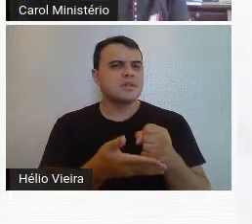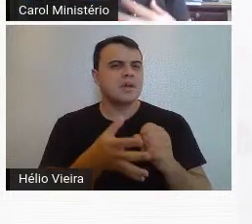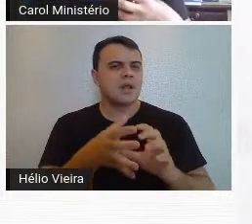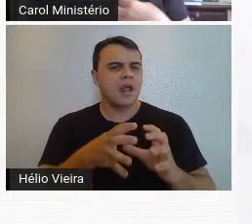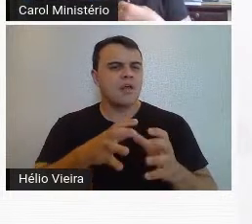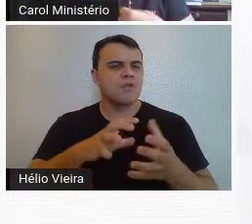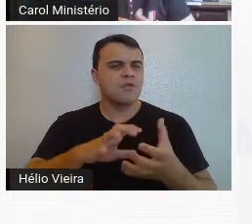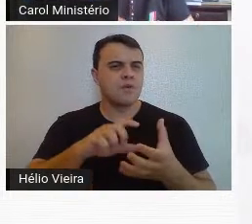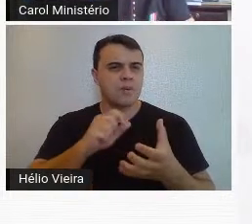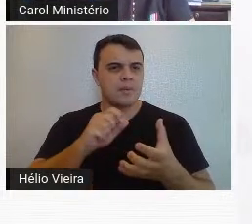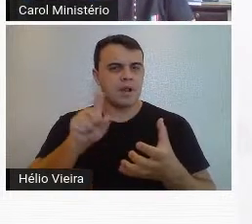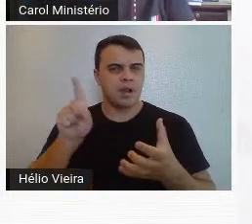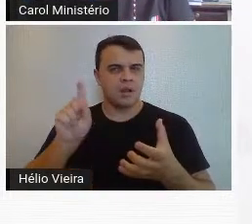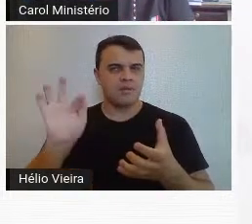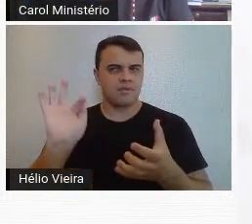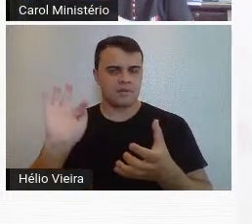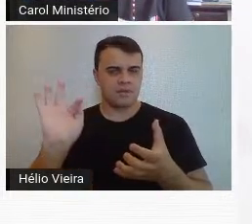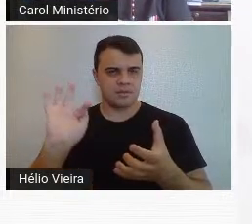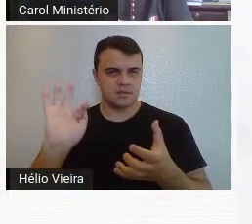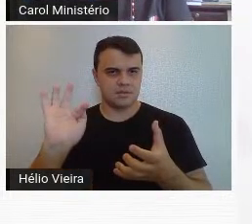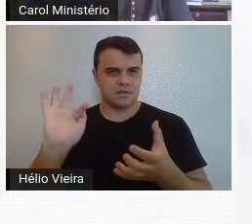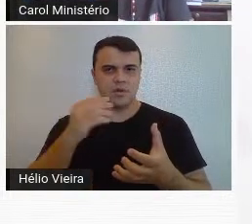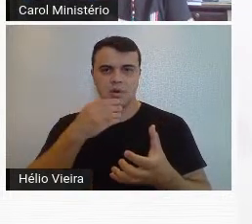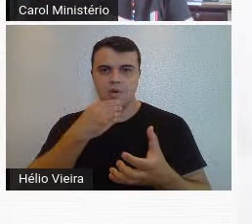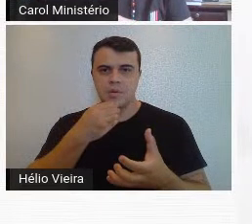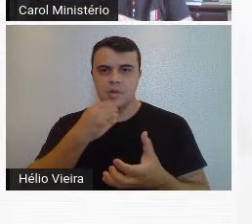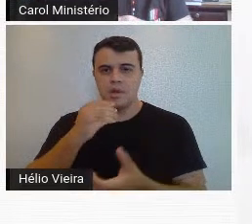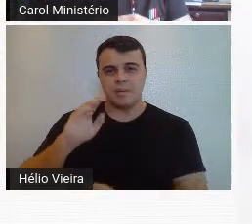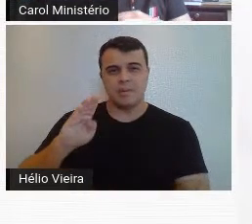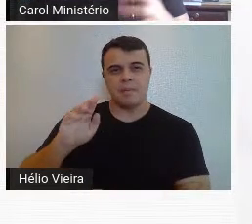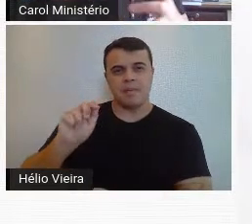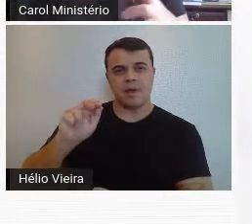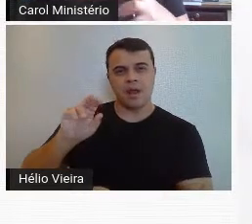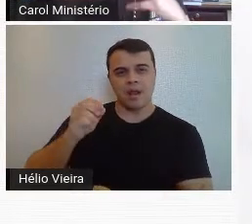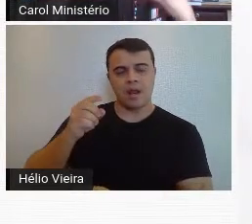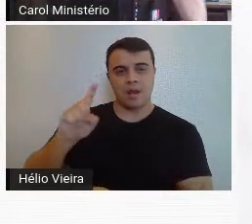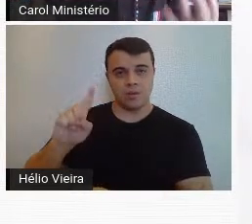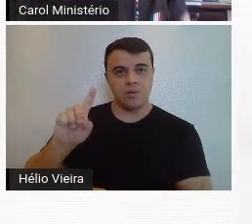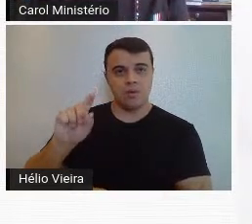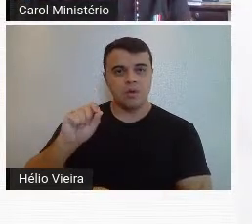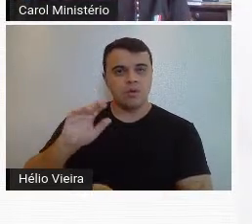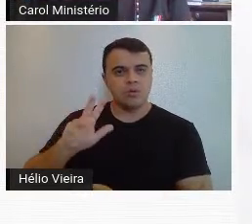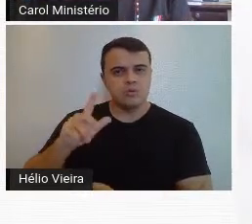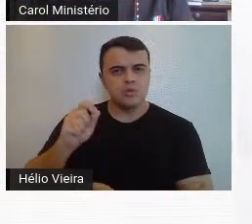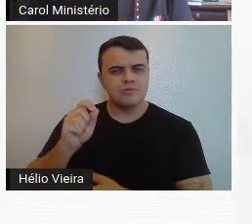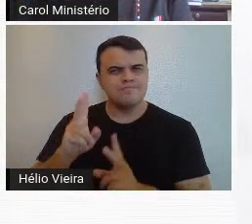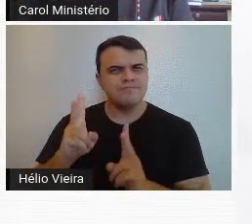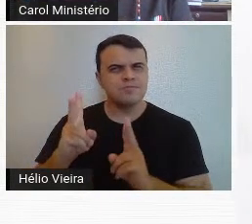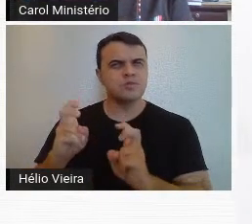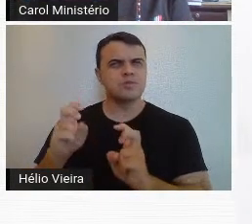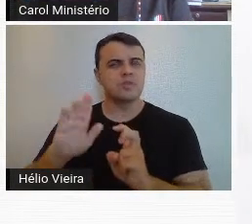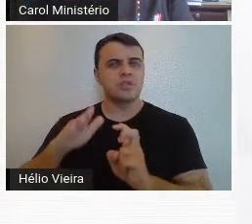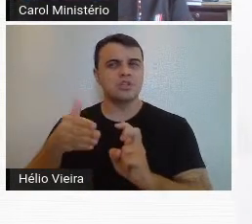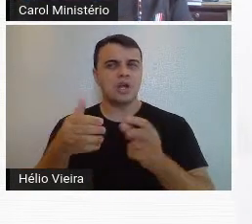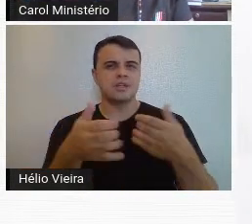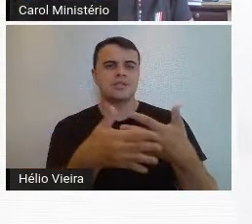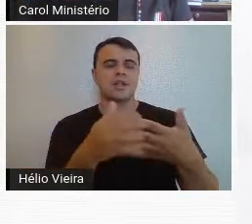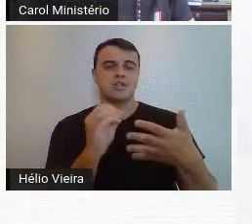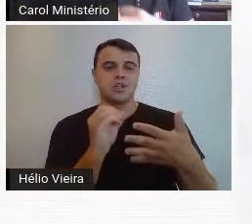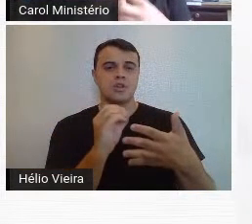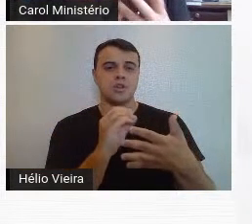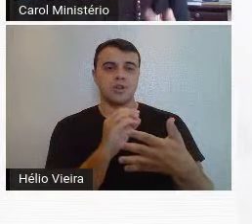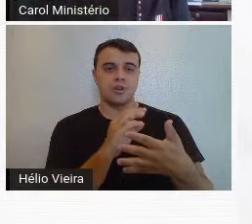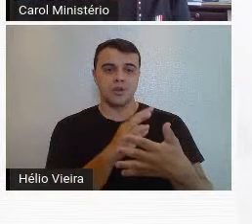na própria reforma de Paris, do barão Rossmann, enfim, então é toda uma concepção de cidade já moderna,